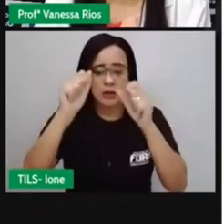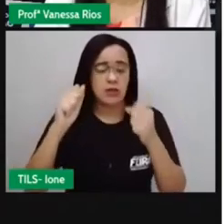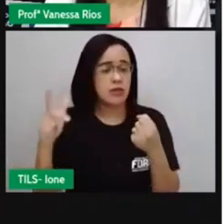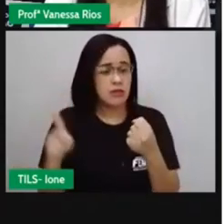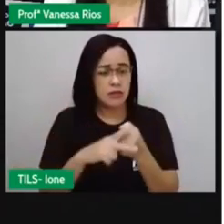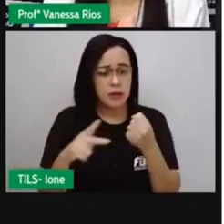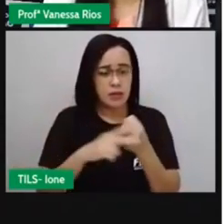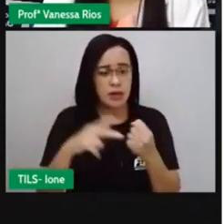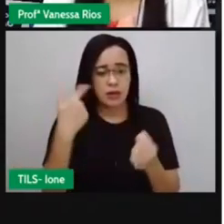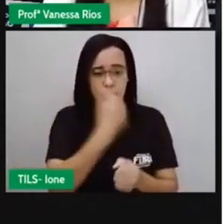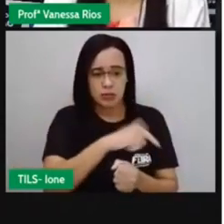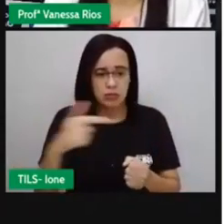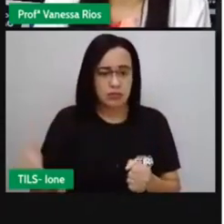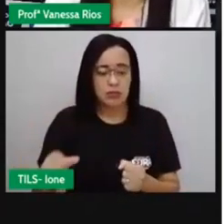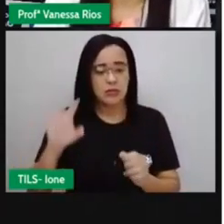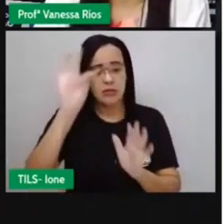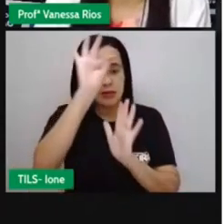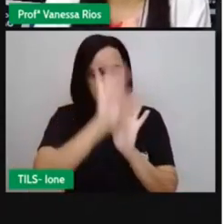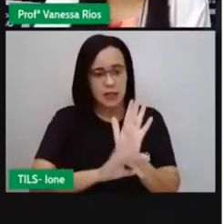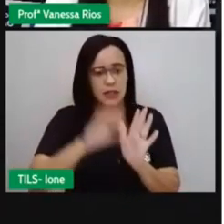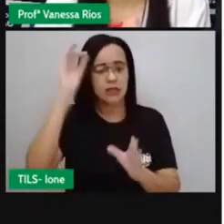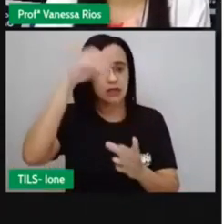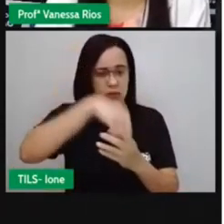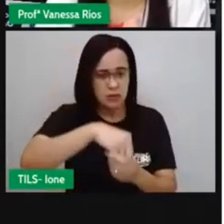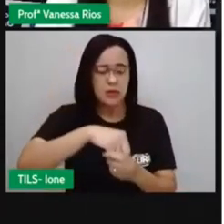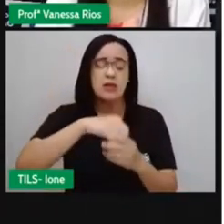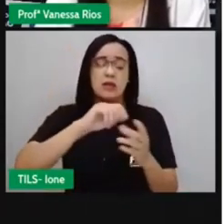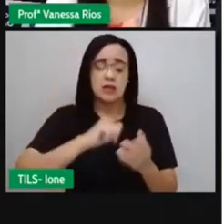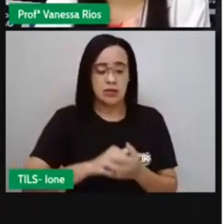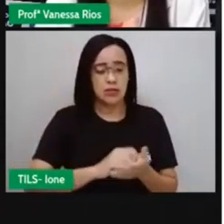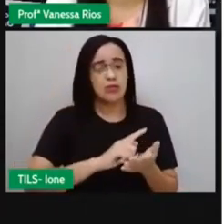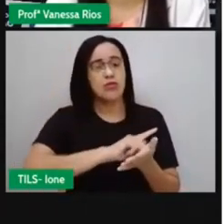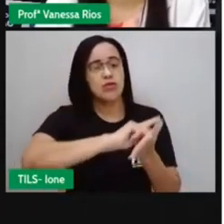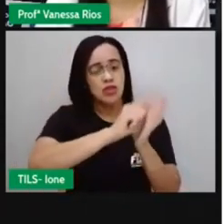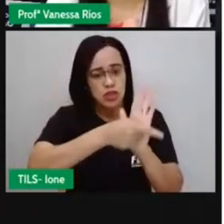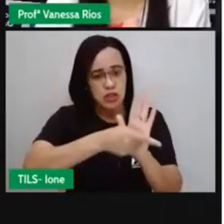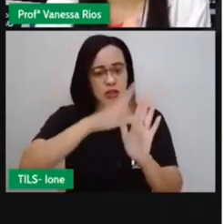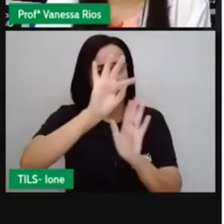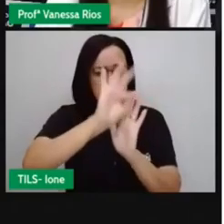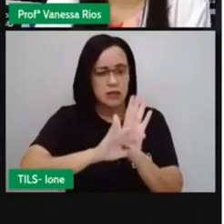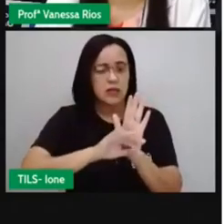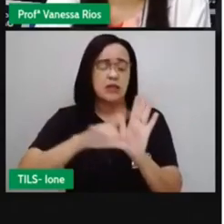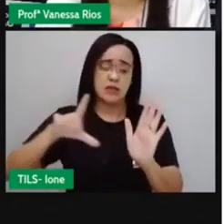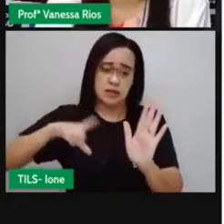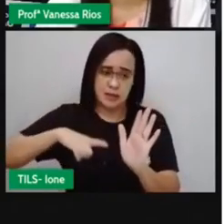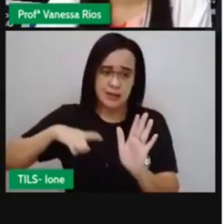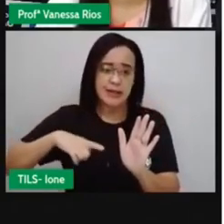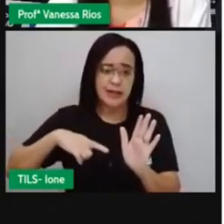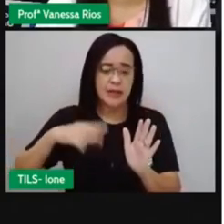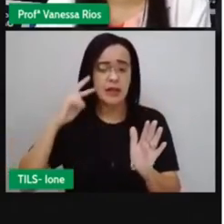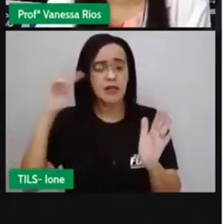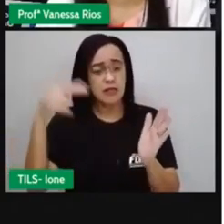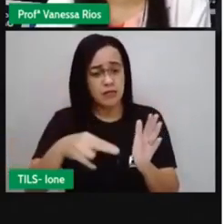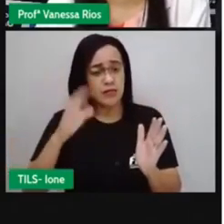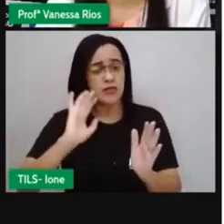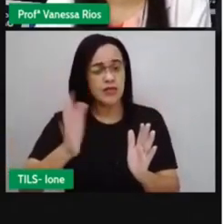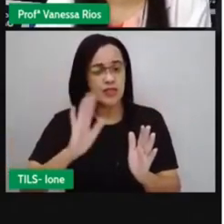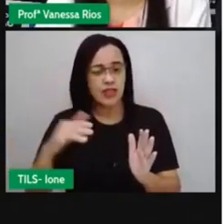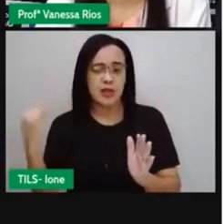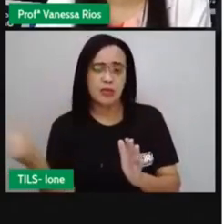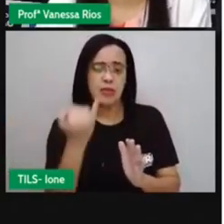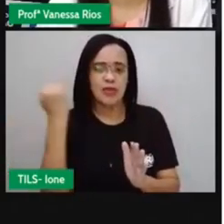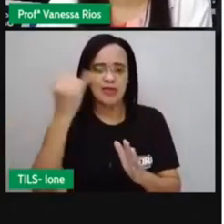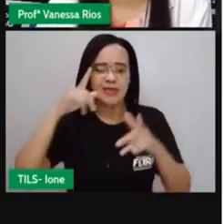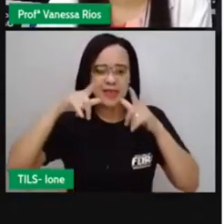aí presentes nesses mais variados gêneros textuais. E a gente já viu a importância dessa linguagem